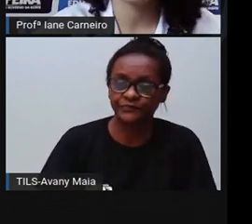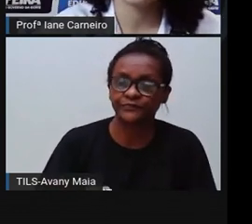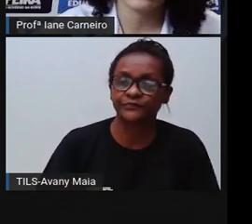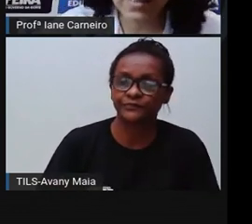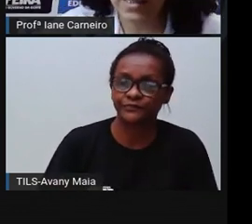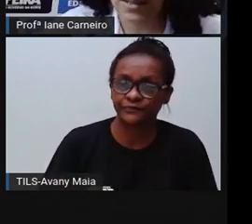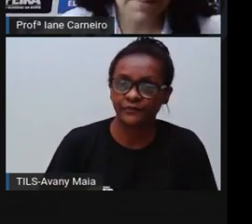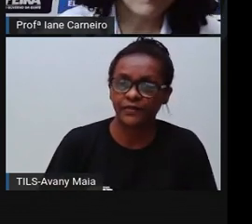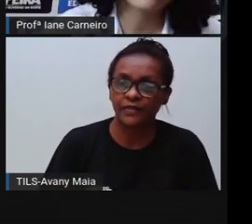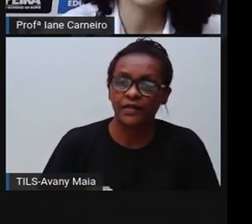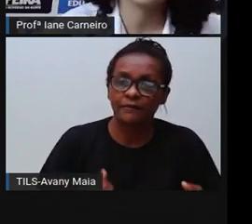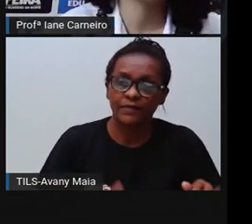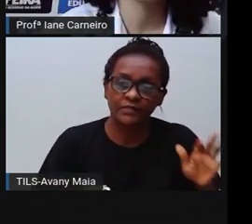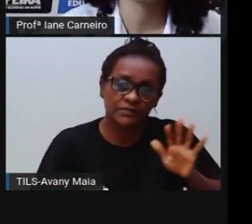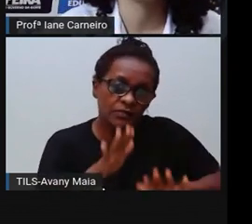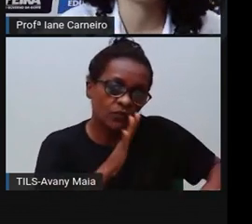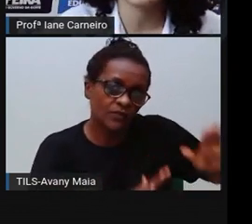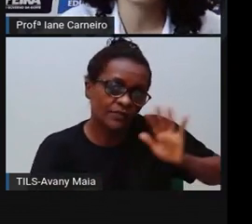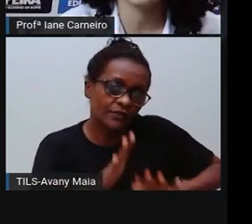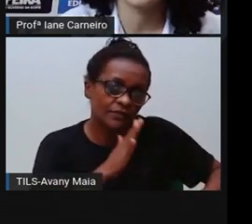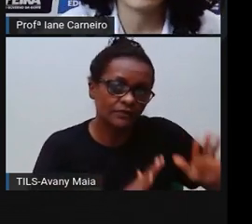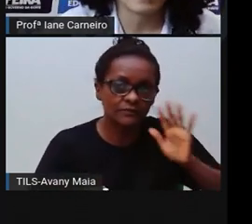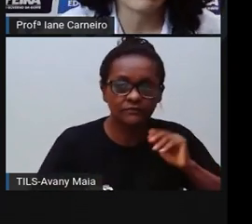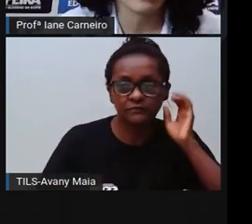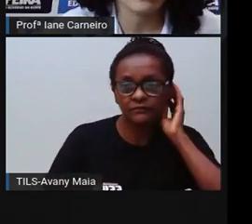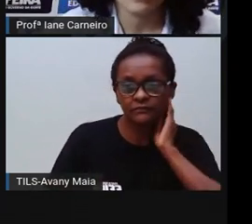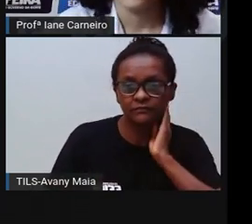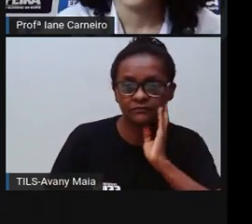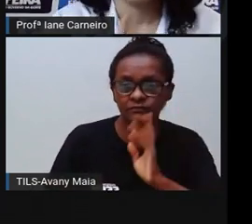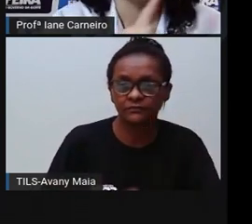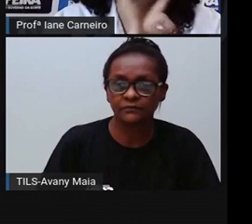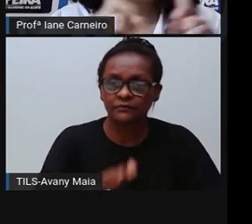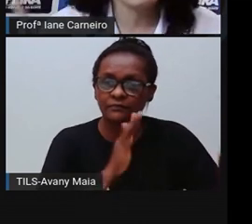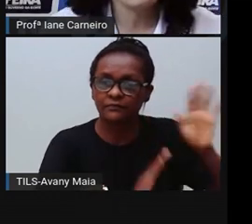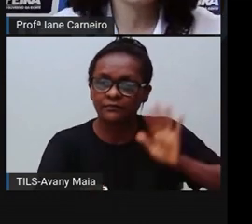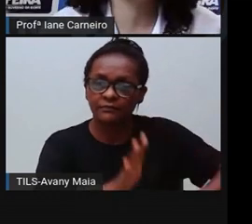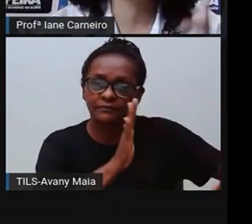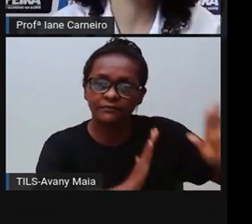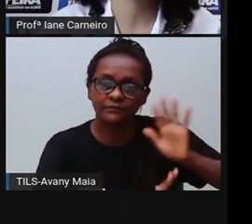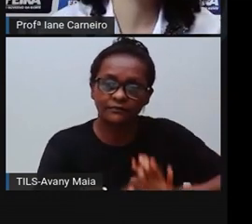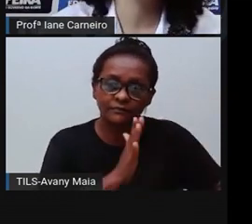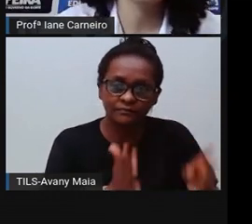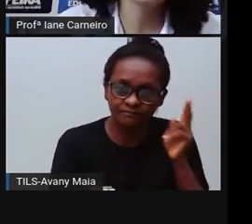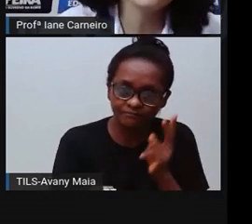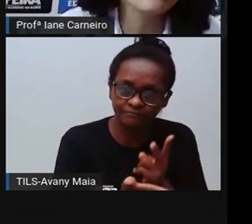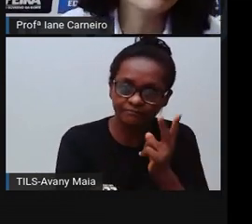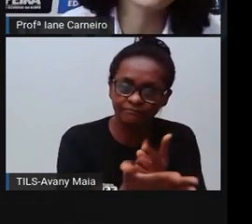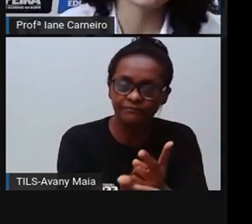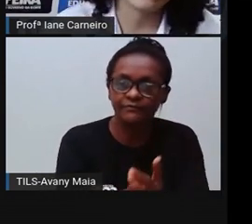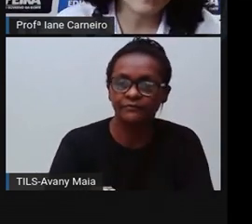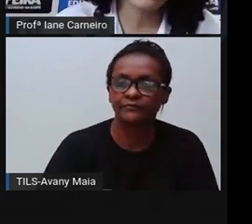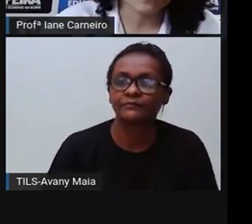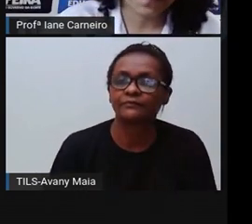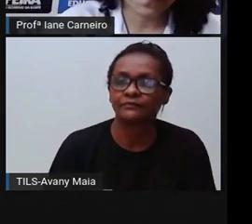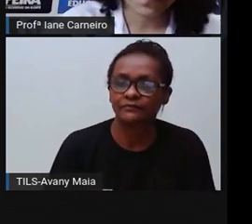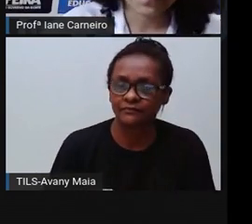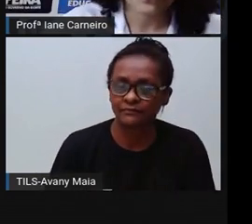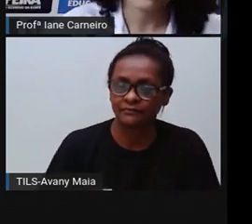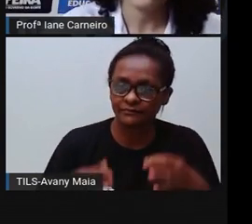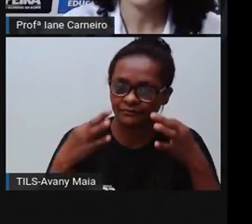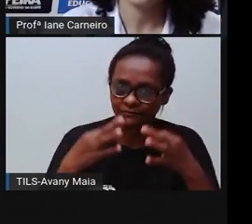sozinha. Criança não pode tomar remédio sozinha. Tá certo? Ó, o alarme aí. Não pode de jeito nenhum. Tá certo?